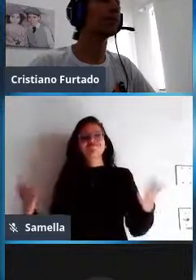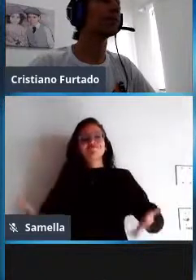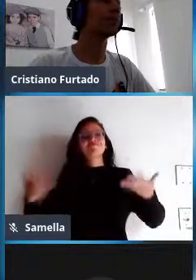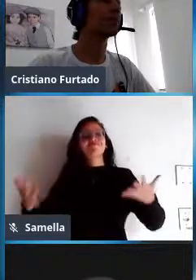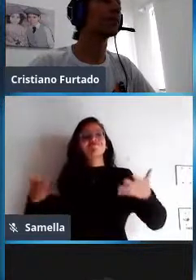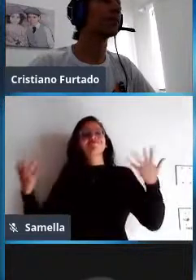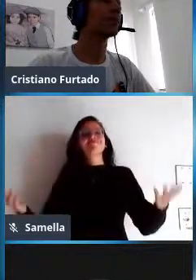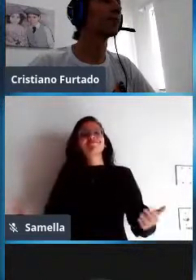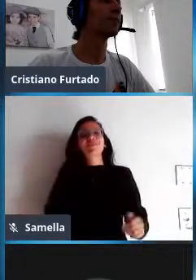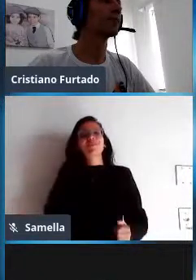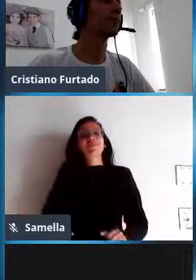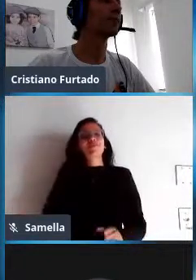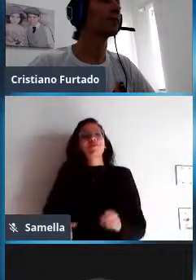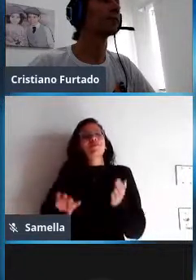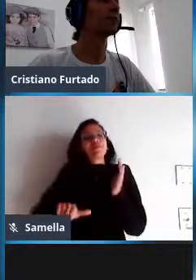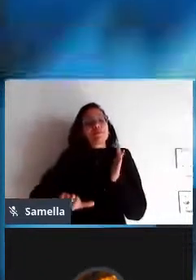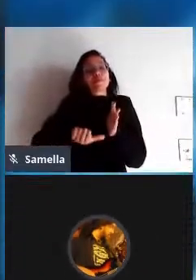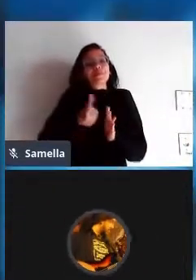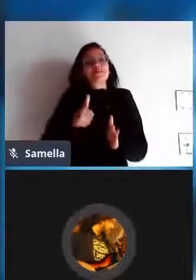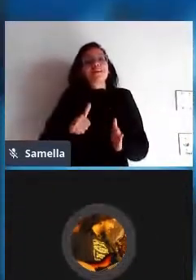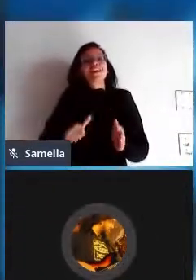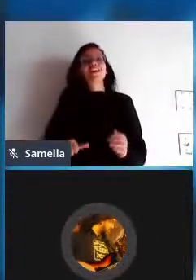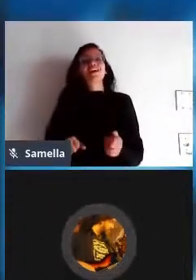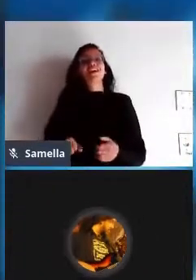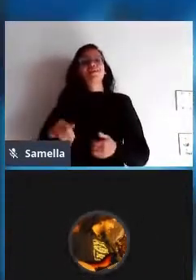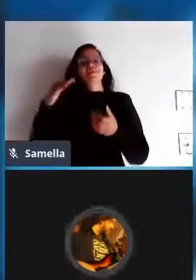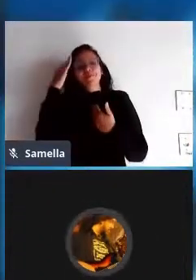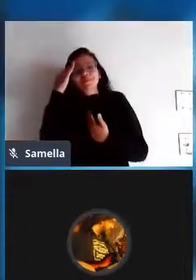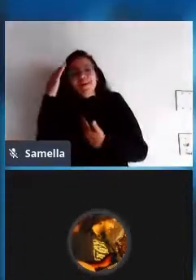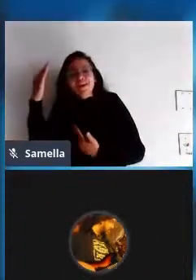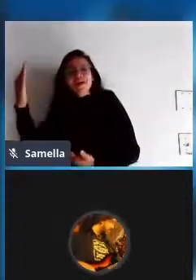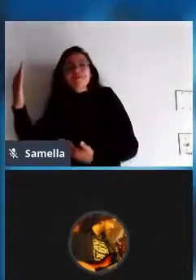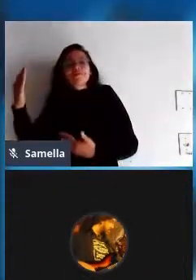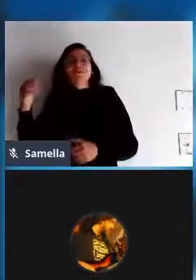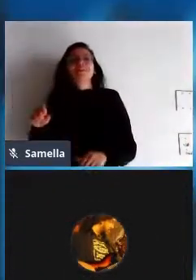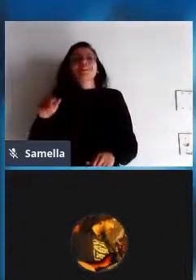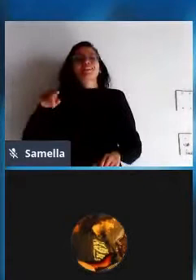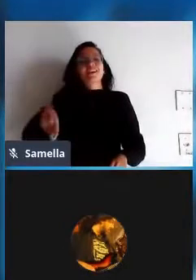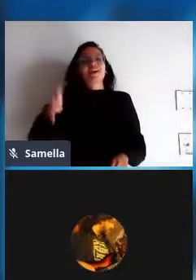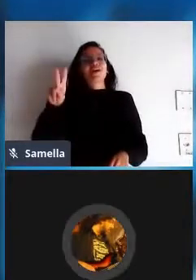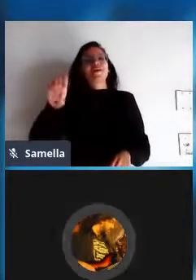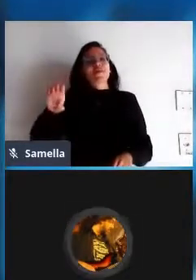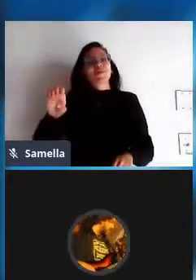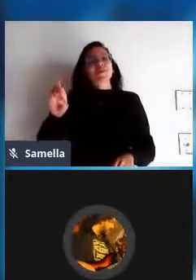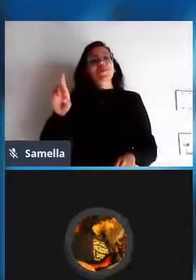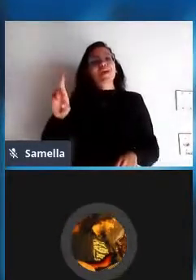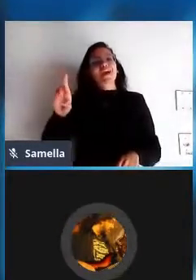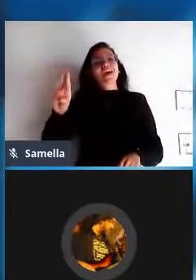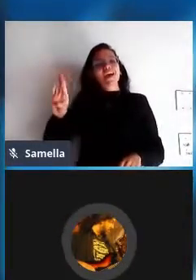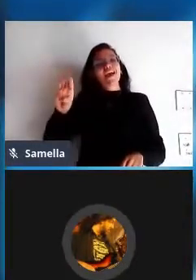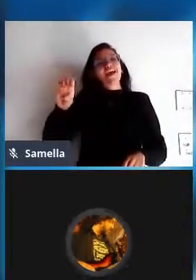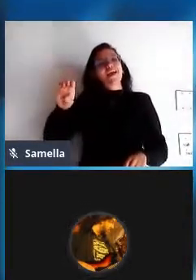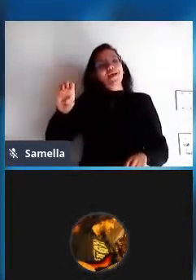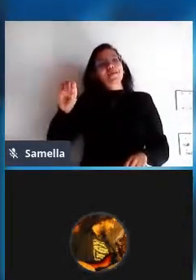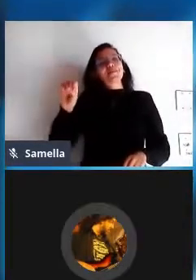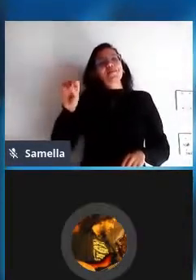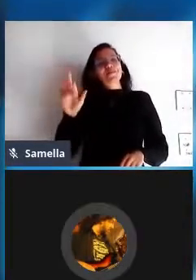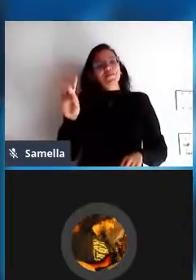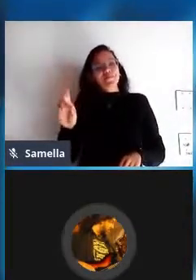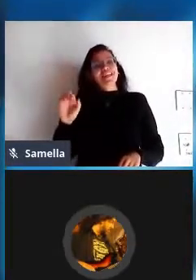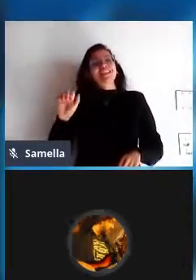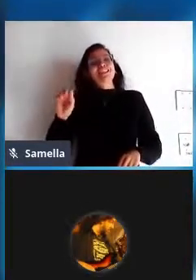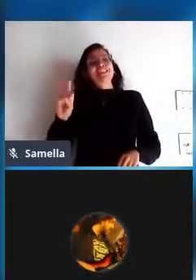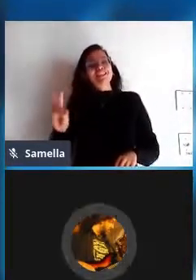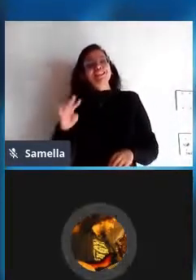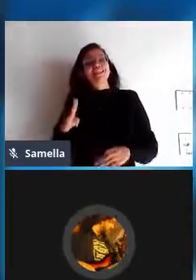queria queria dar parabéns aí pro Herbeth e pro Daniel Lara que fizeram dois trabalhos desculpa engasguei aqui até dois